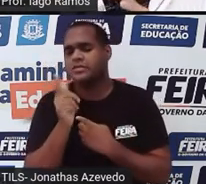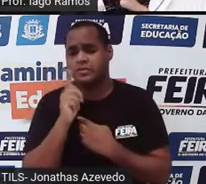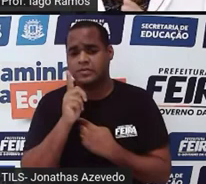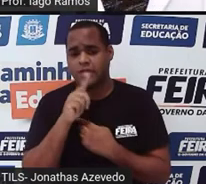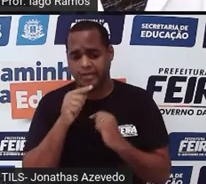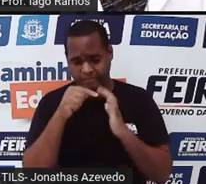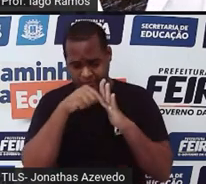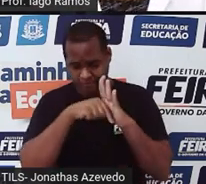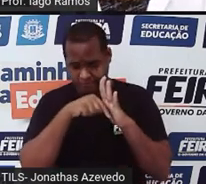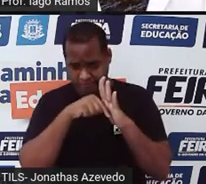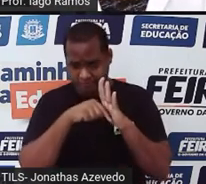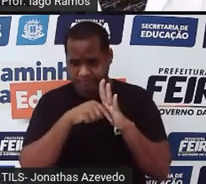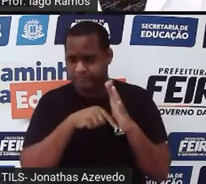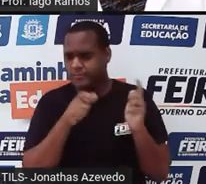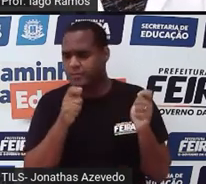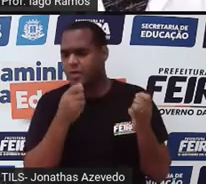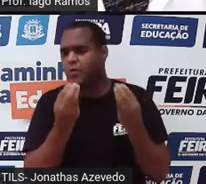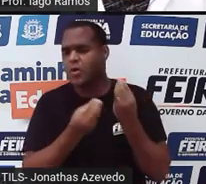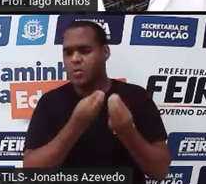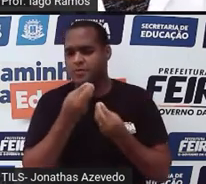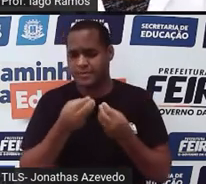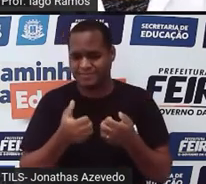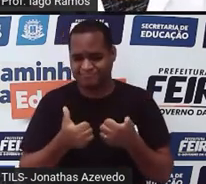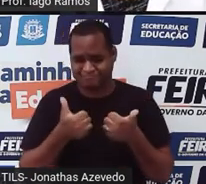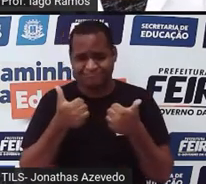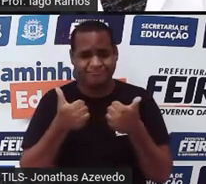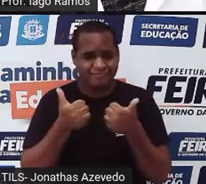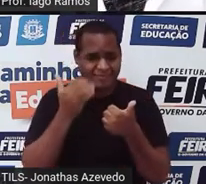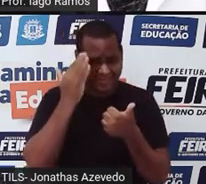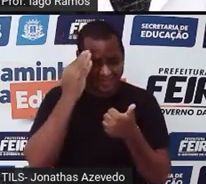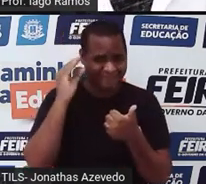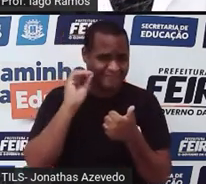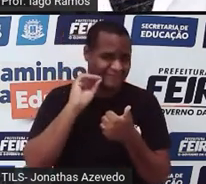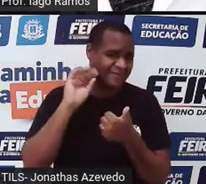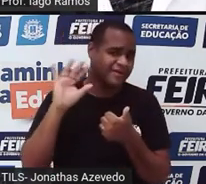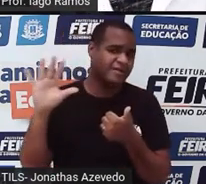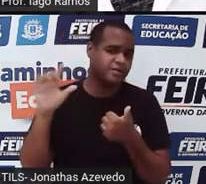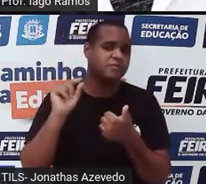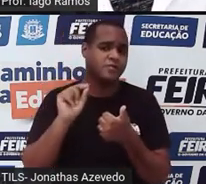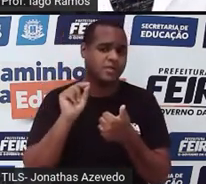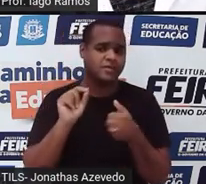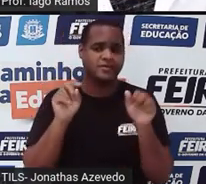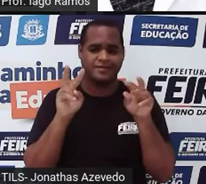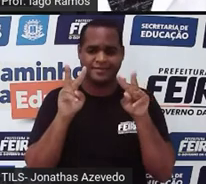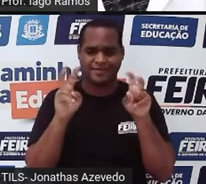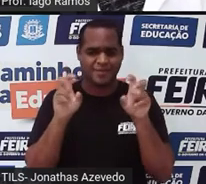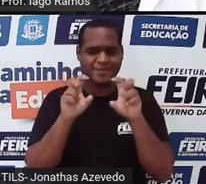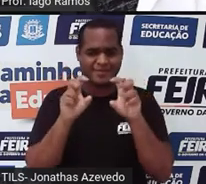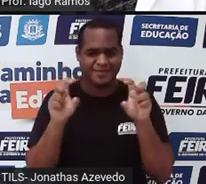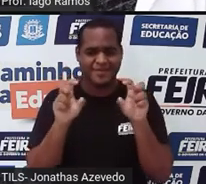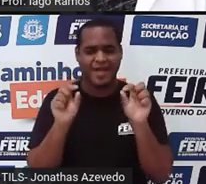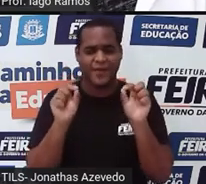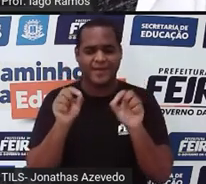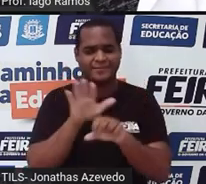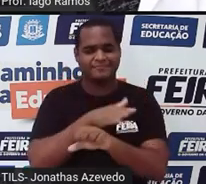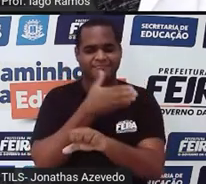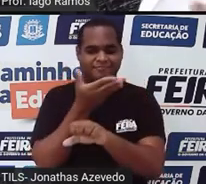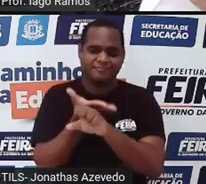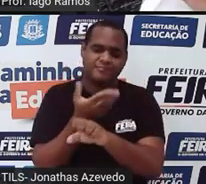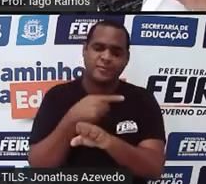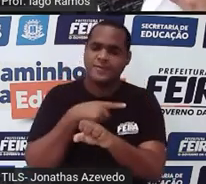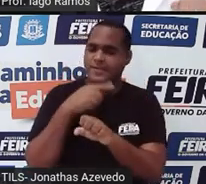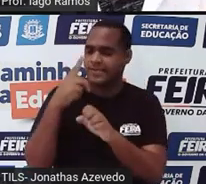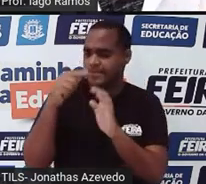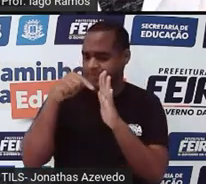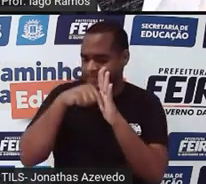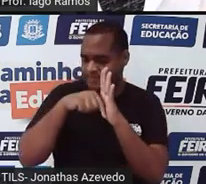pouquinho, né? Do quanto você entendeu desse assunto até esse momento da aula. Então, faz